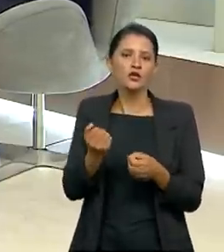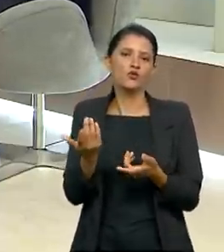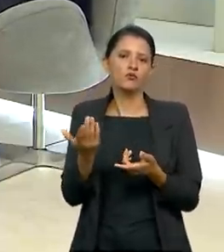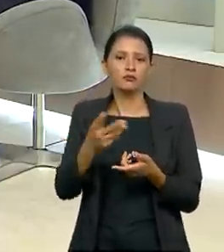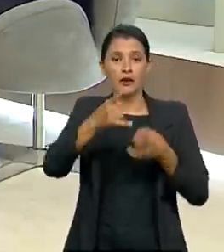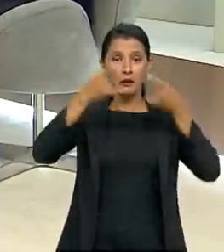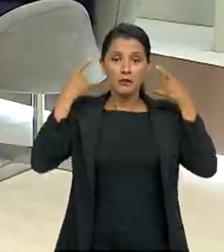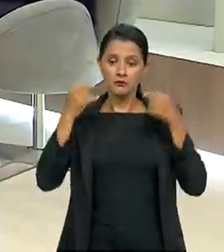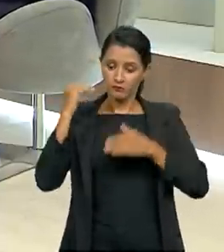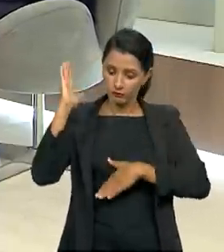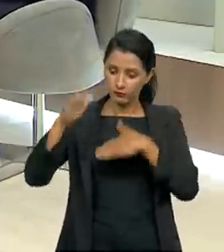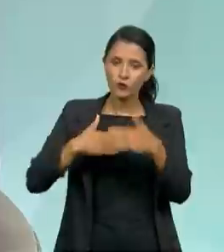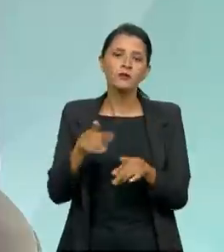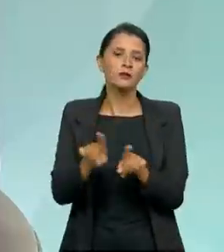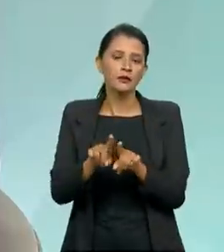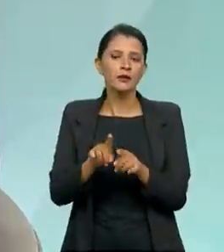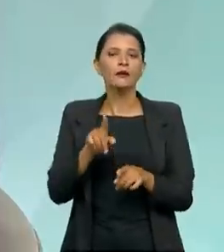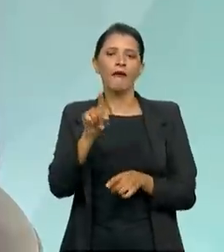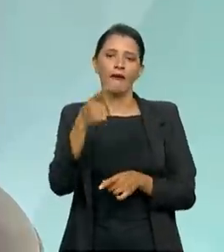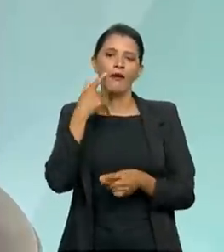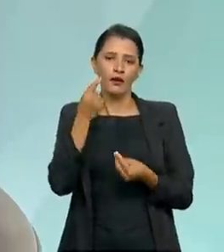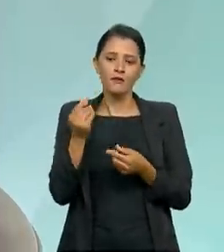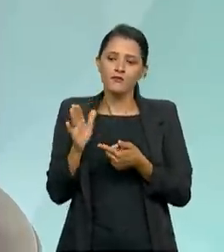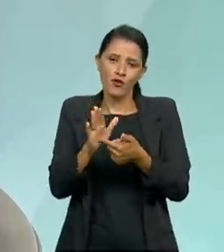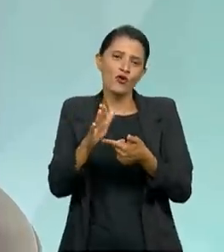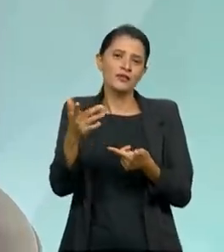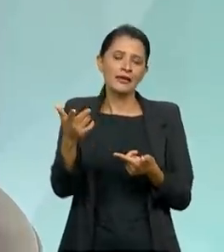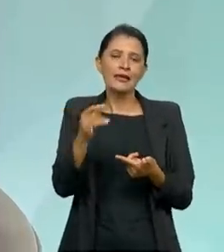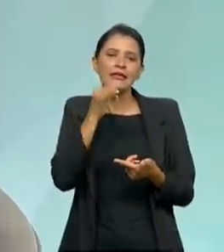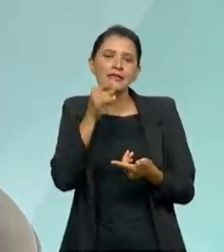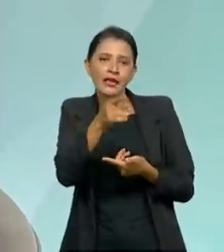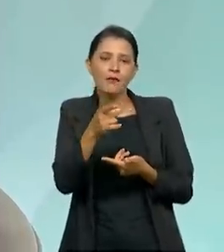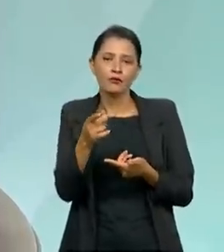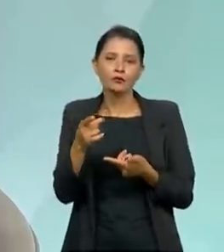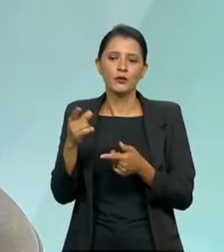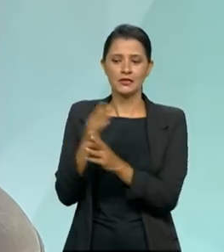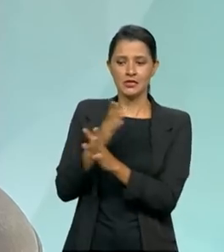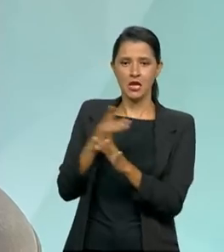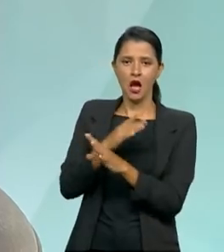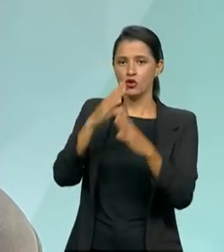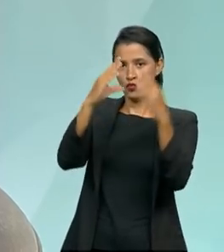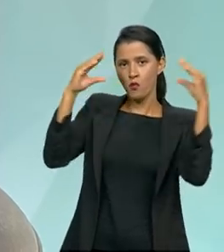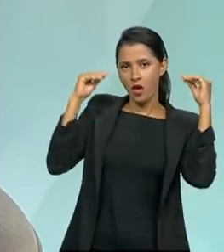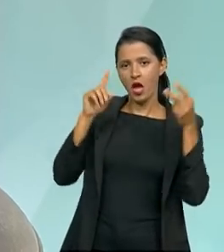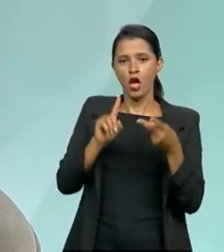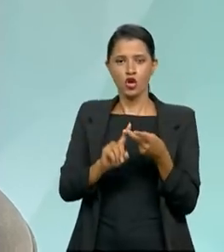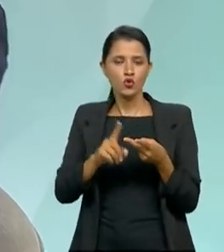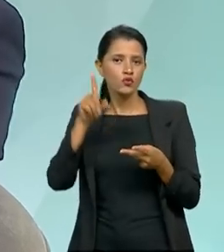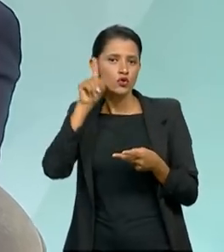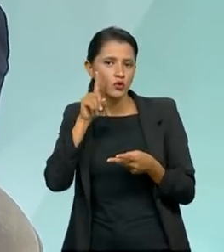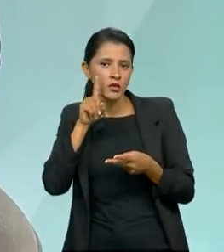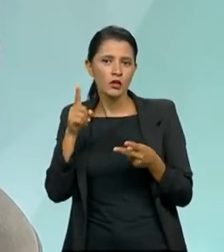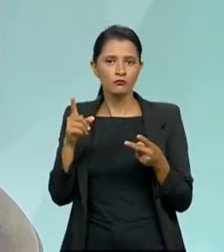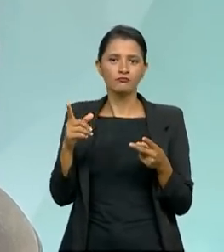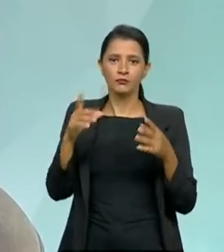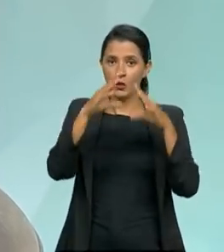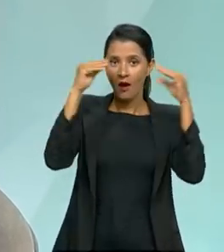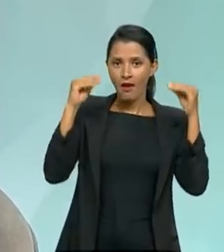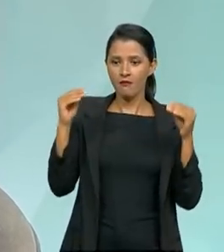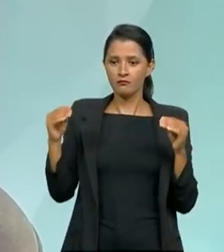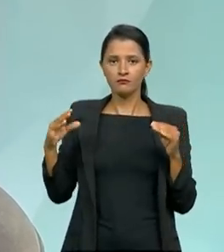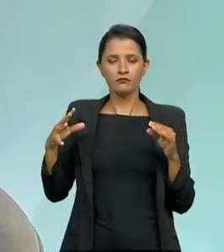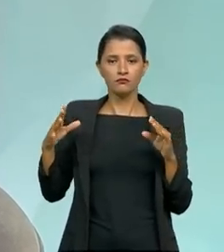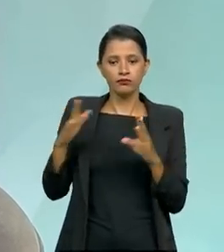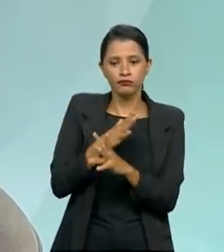desenvolva. Ele cita isso naquele caso lá, que ele coloca uma cidade do México e coloca os Estados Unidos. Essa cidade, ela é incorporada pelos Estados Unidos.